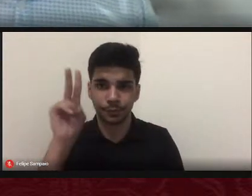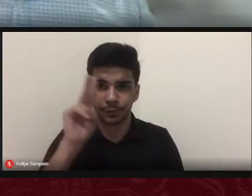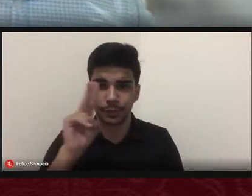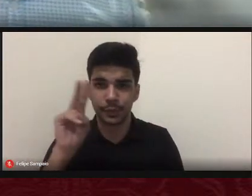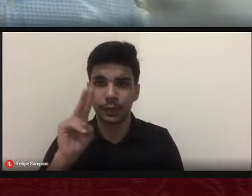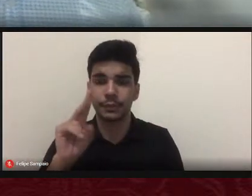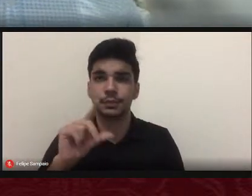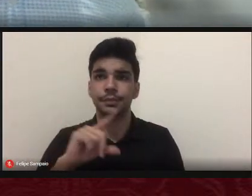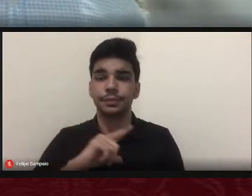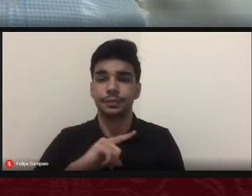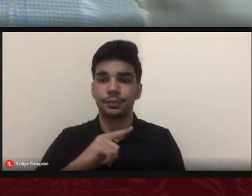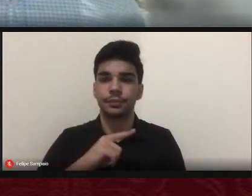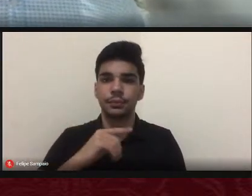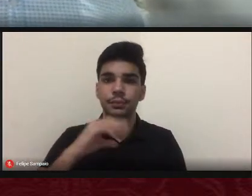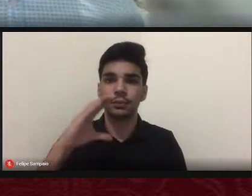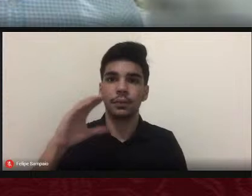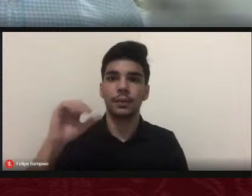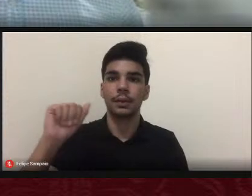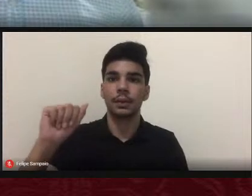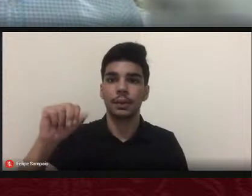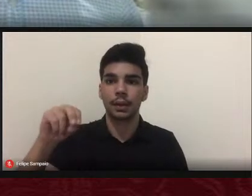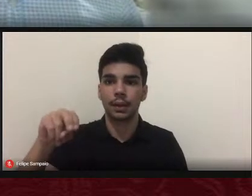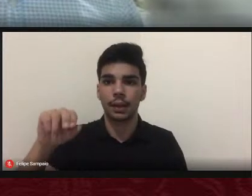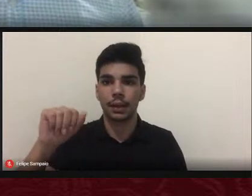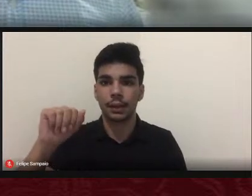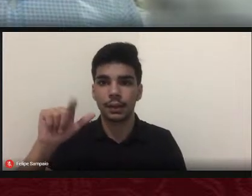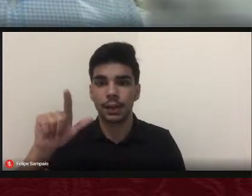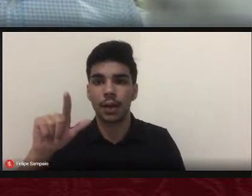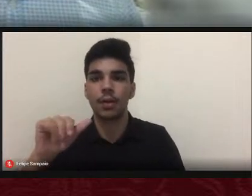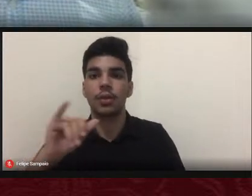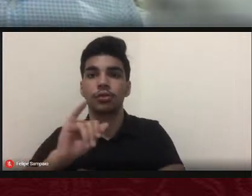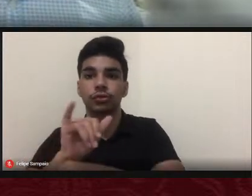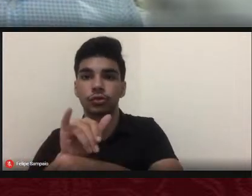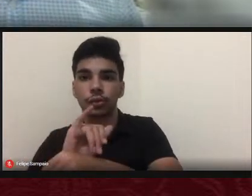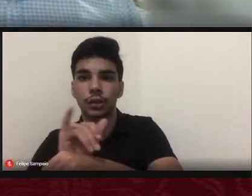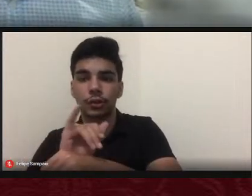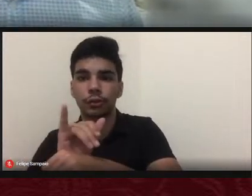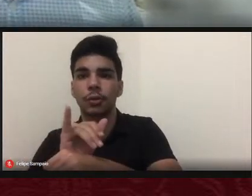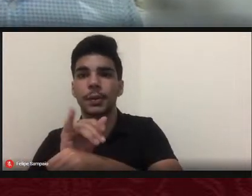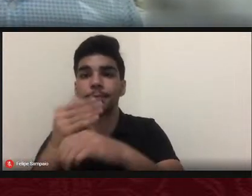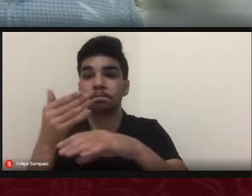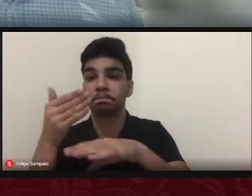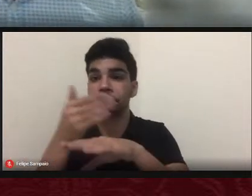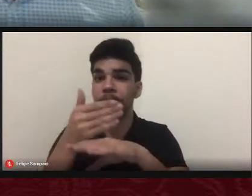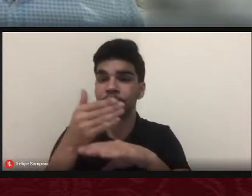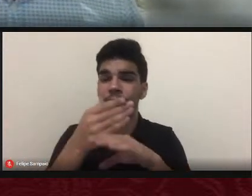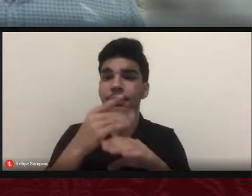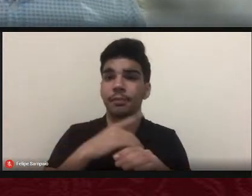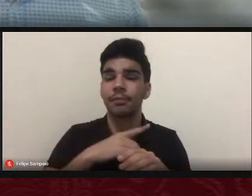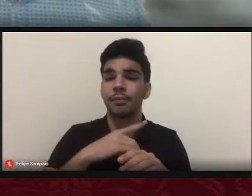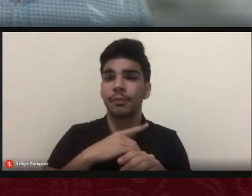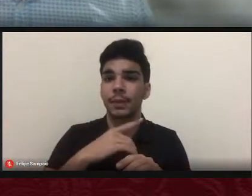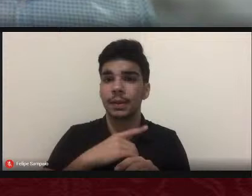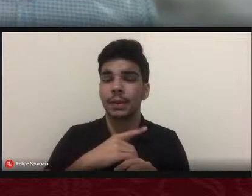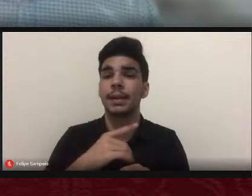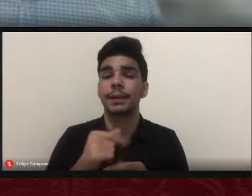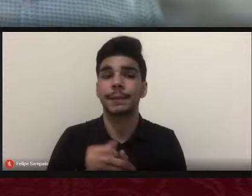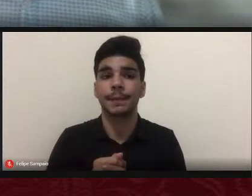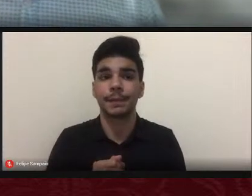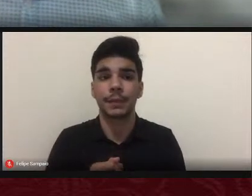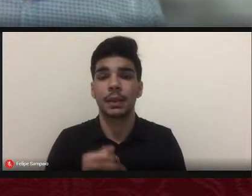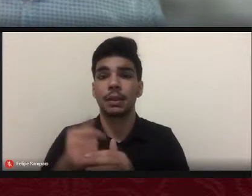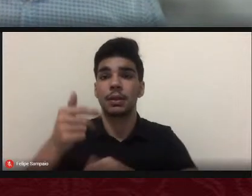livros aqui estão presentes em depoimentos dos autores como vídeos no canal do YouTube então